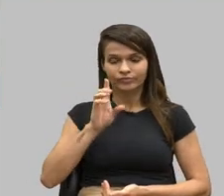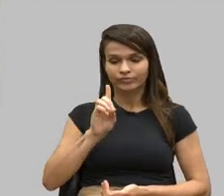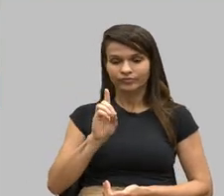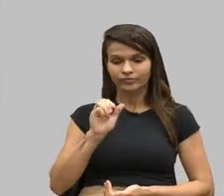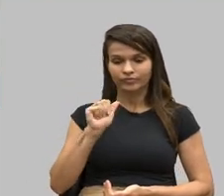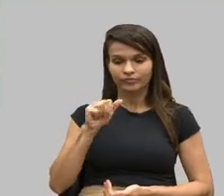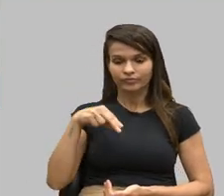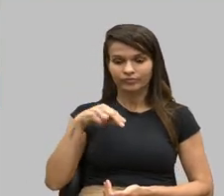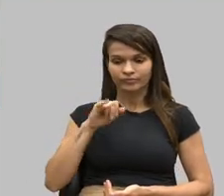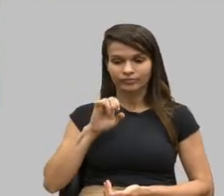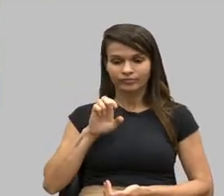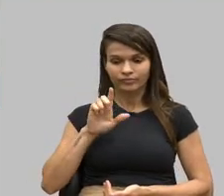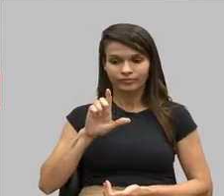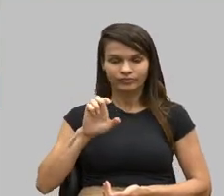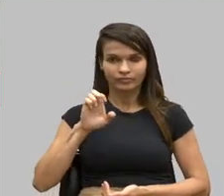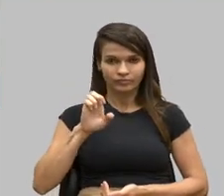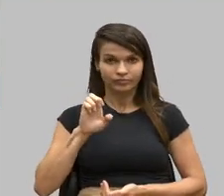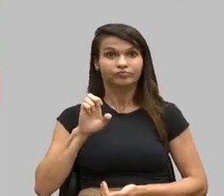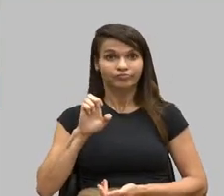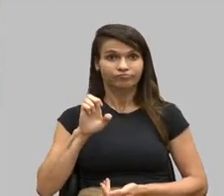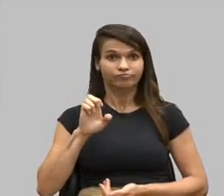manifestação nesse dia especial.